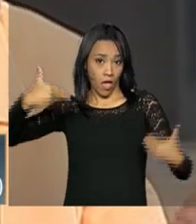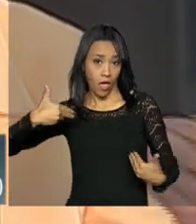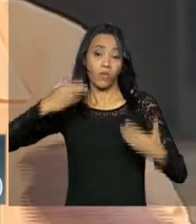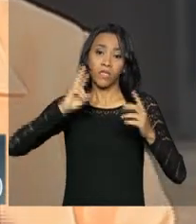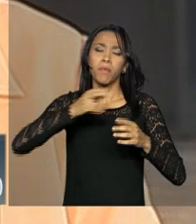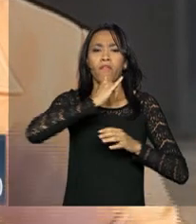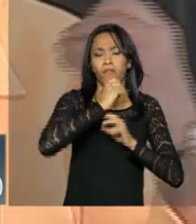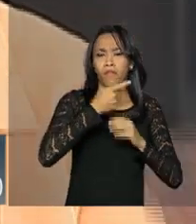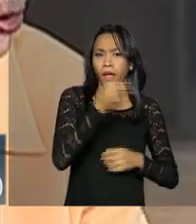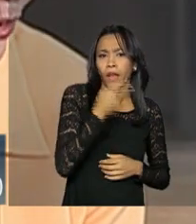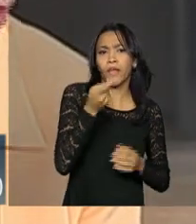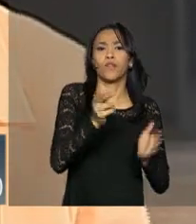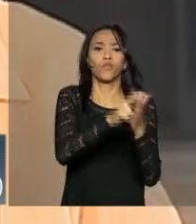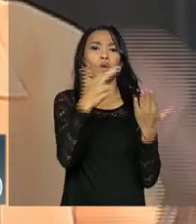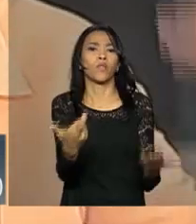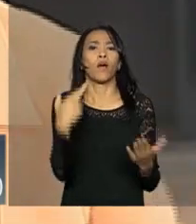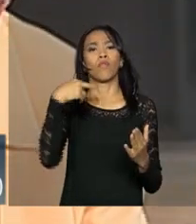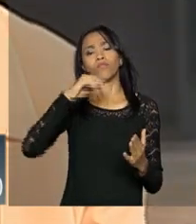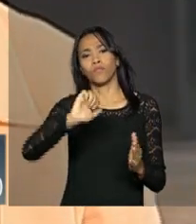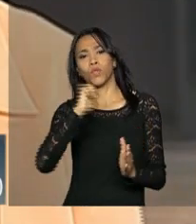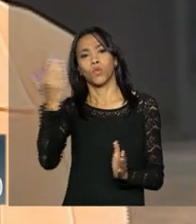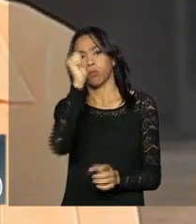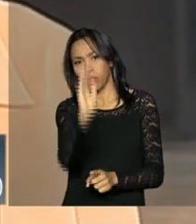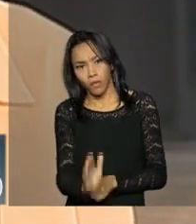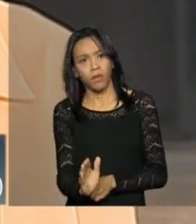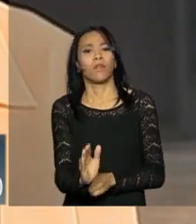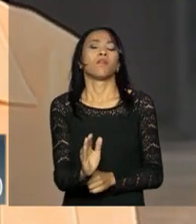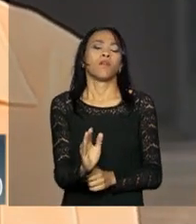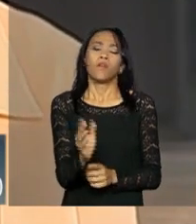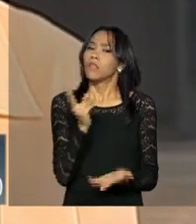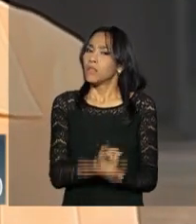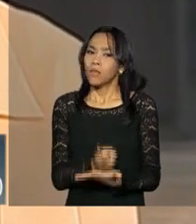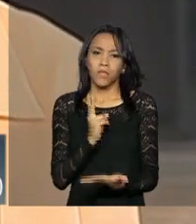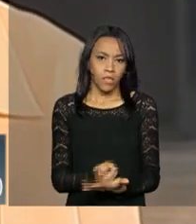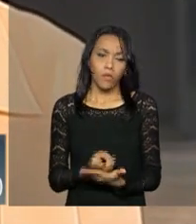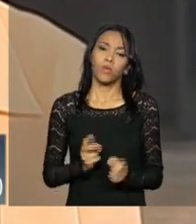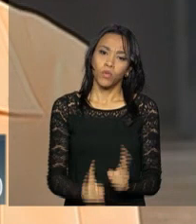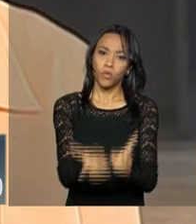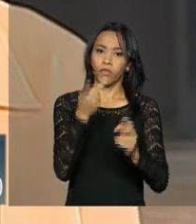jornalismo internacional e reitero isso onde for necessário.